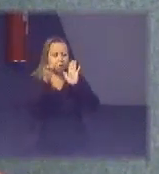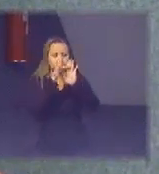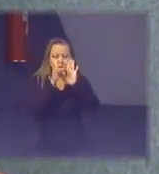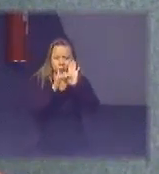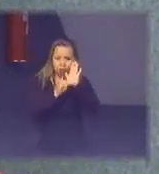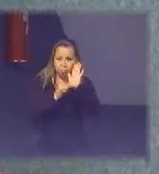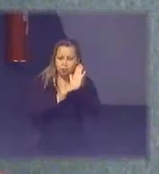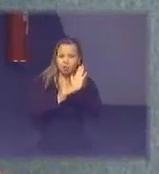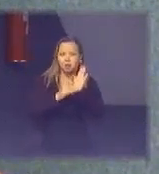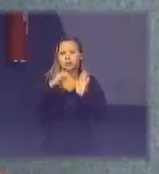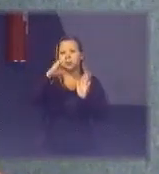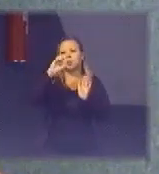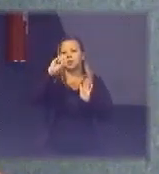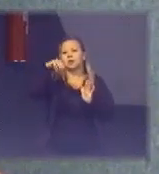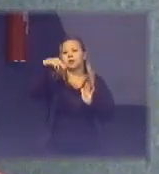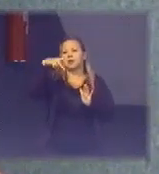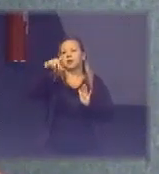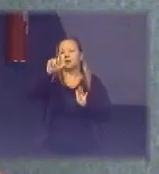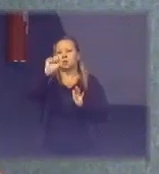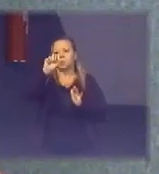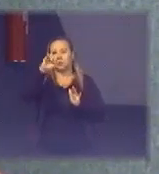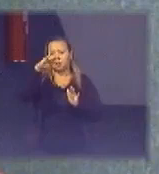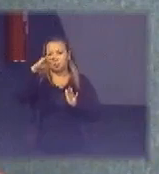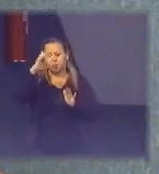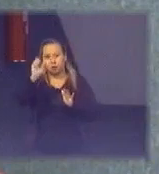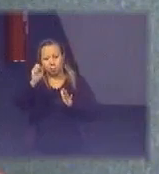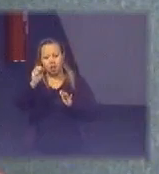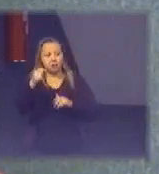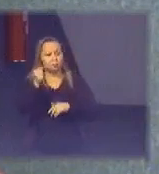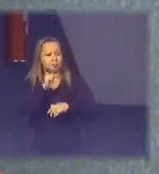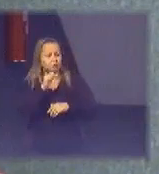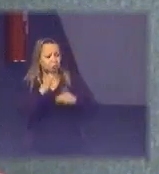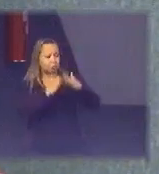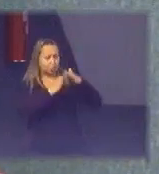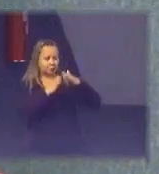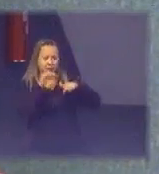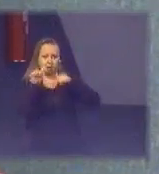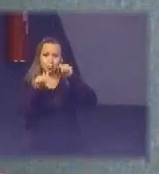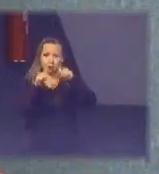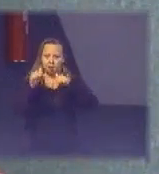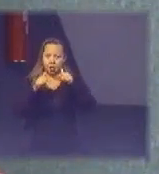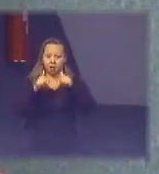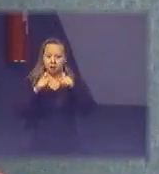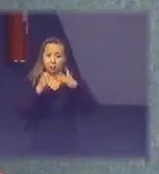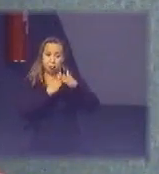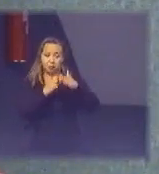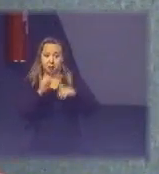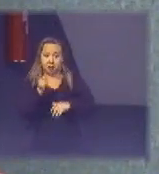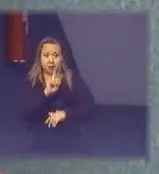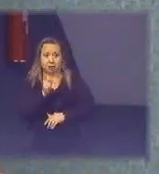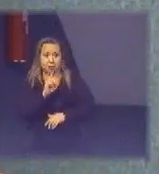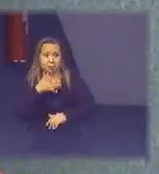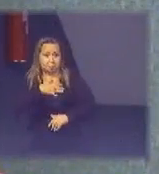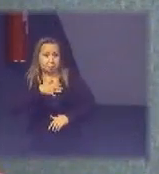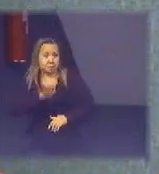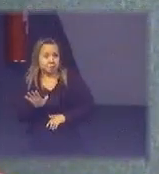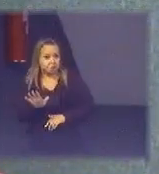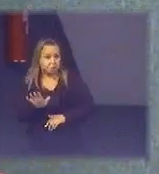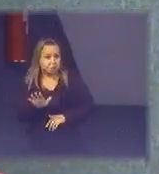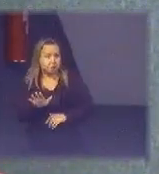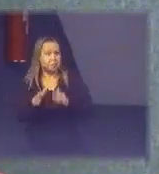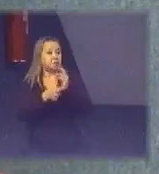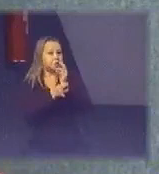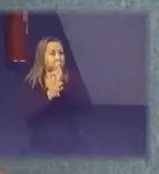então para eles trabalhar com empresas que não vão dar essa segurança essa conformidade